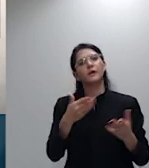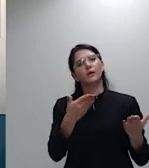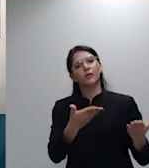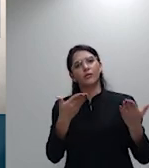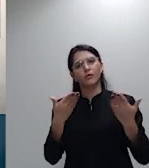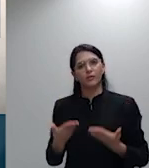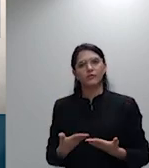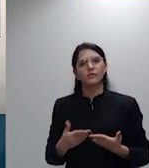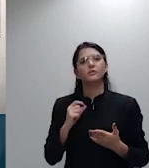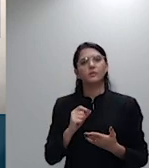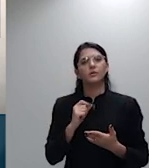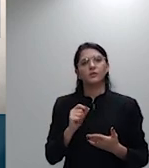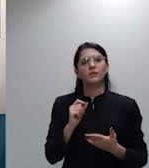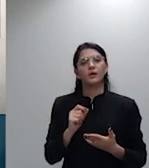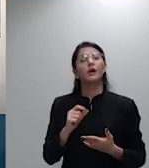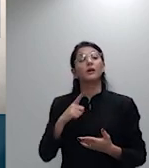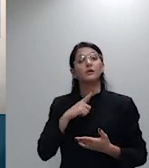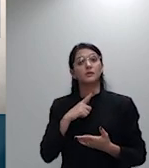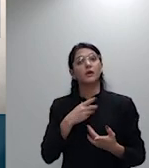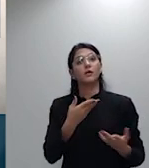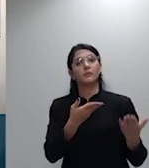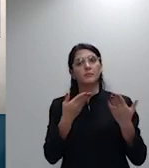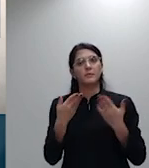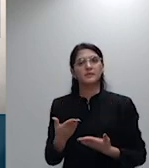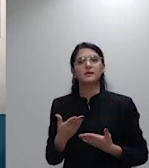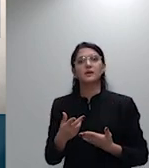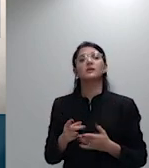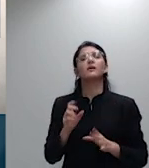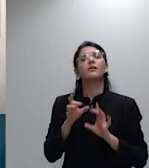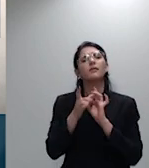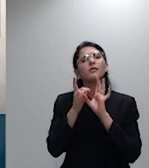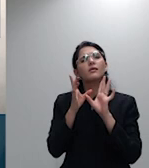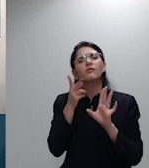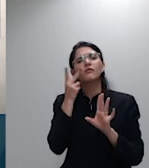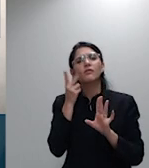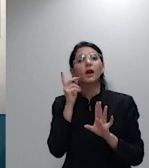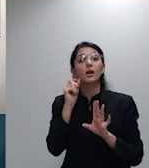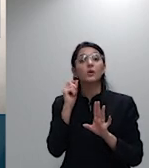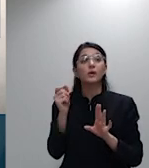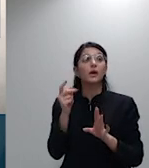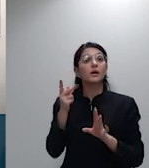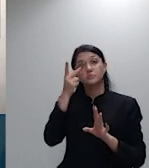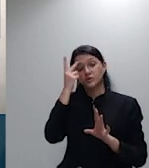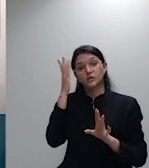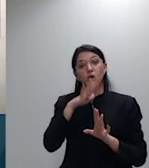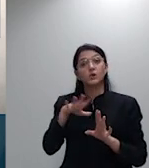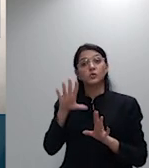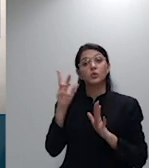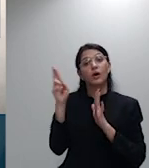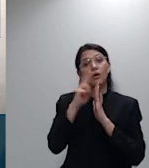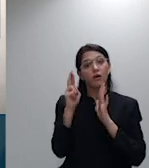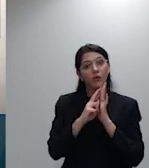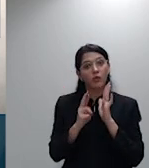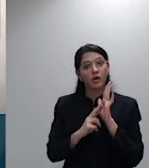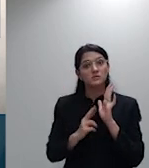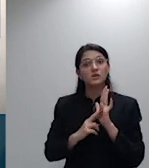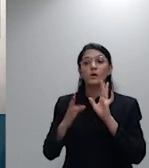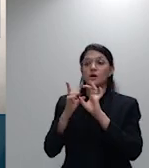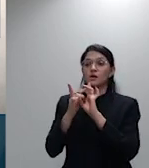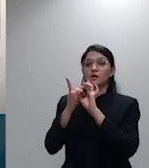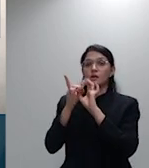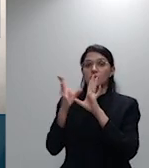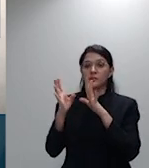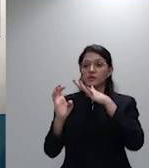ampla liberdade que a regulação confere as operadoras para carregarem o lucro na última